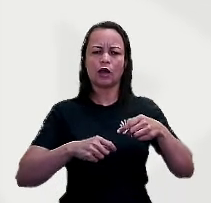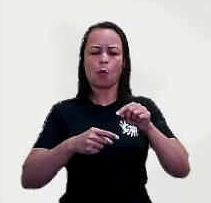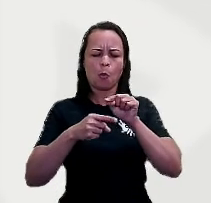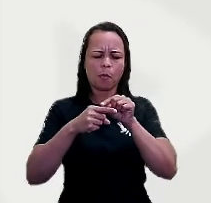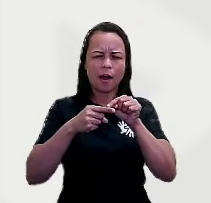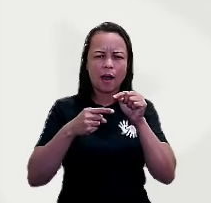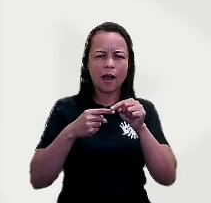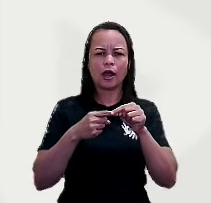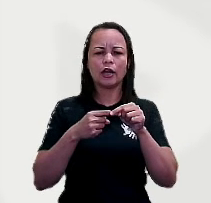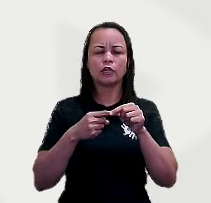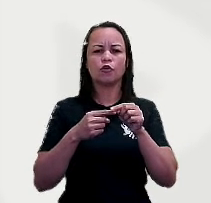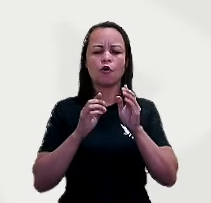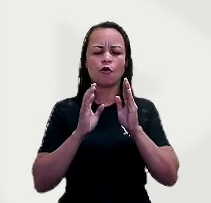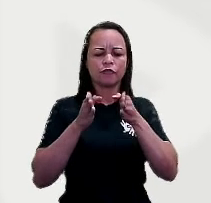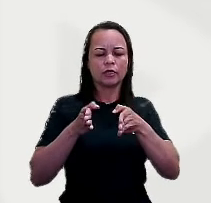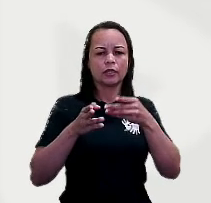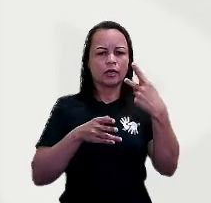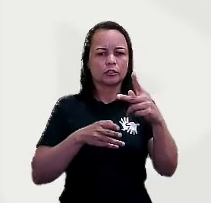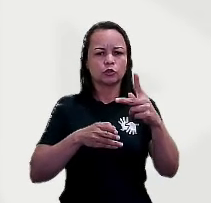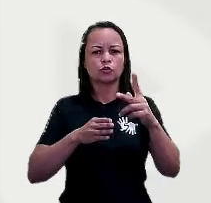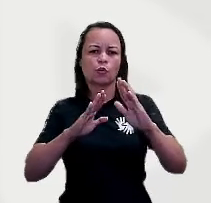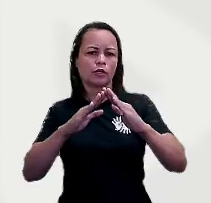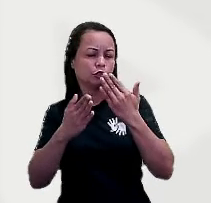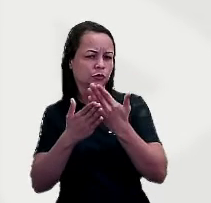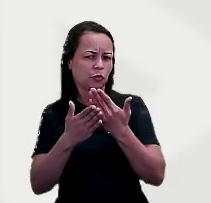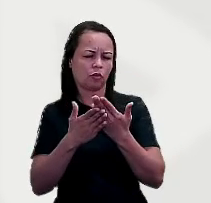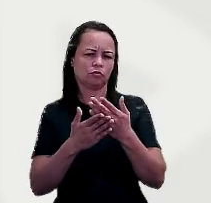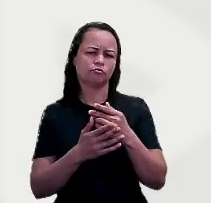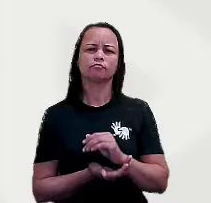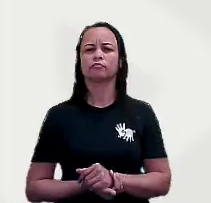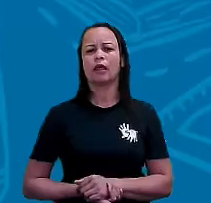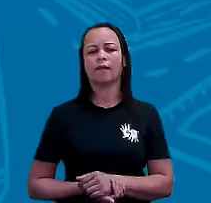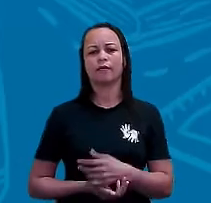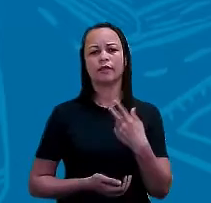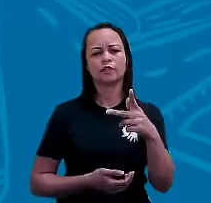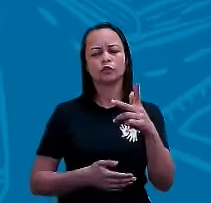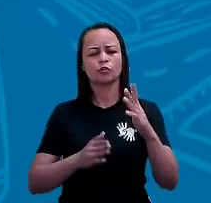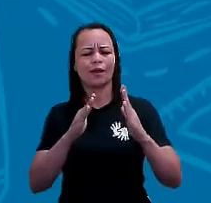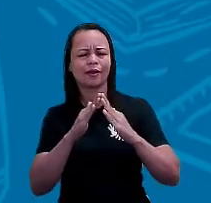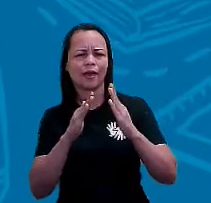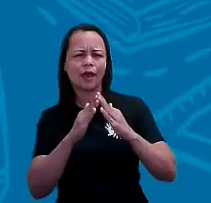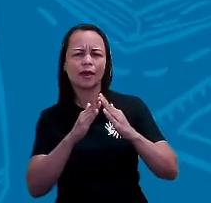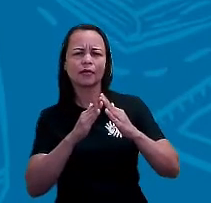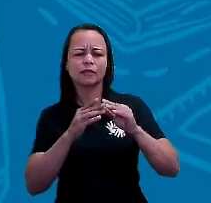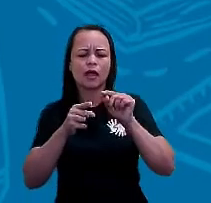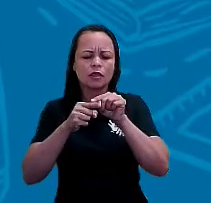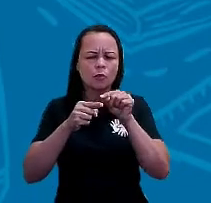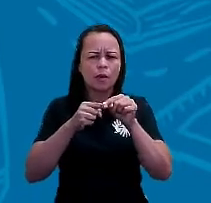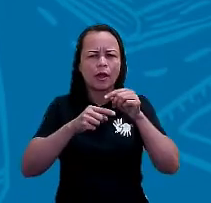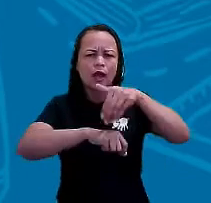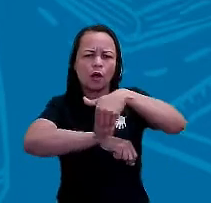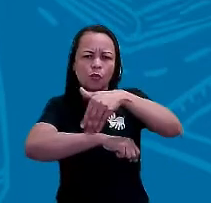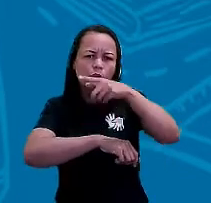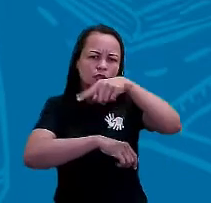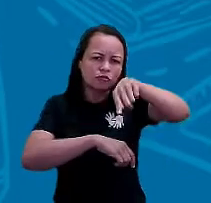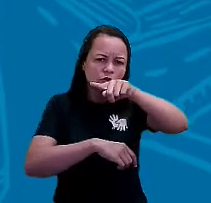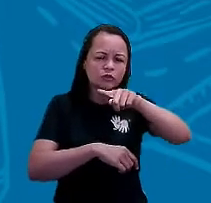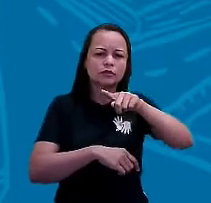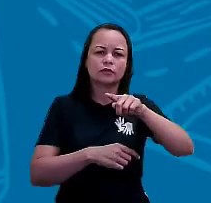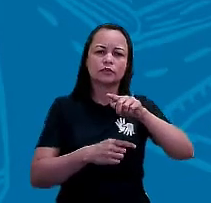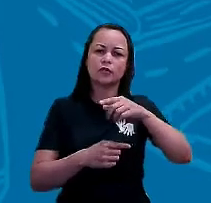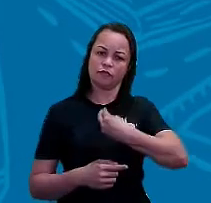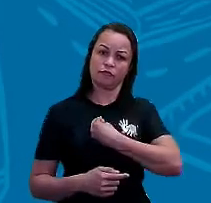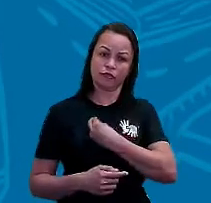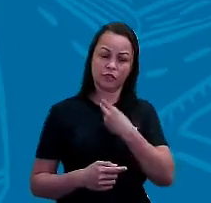fica da sua escola. Aí na sua casa, no bairro aí onde você mora, eu quero que você consiga